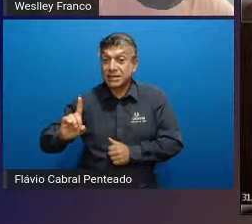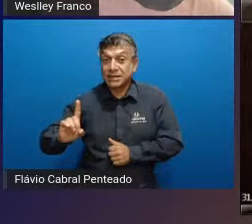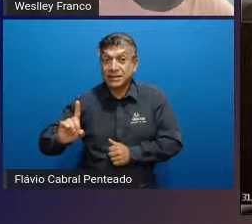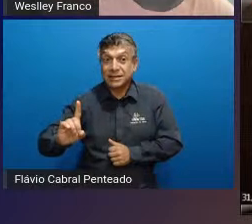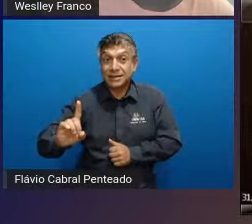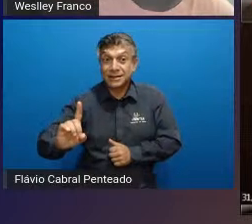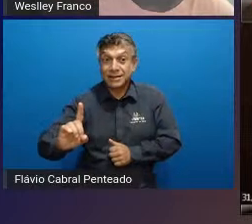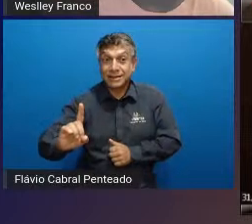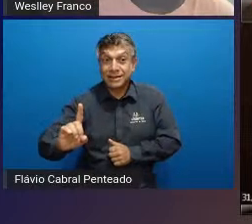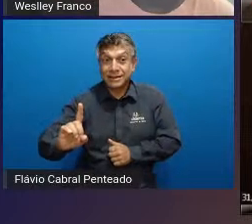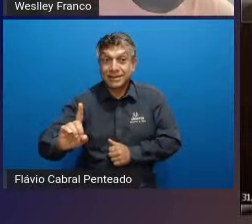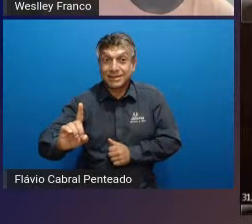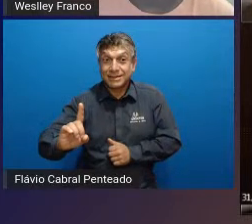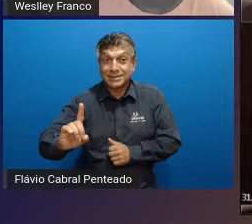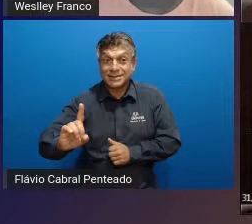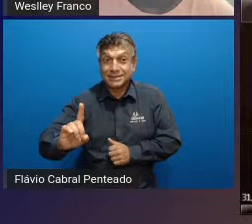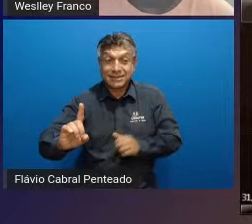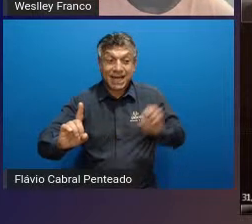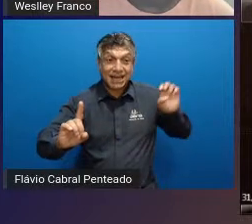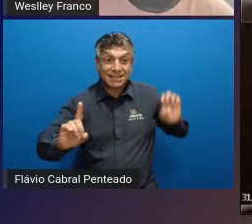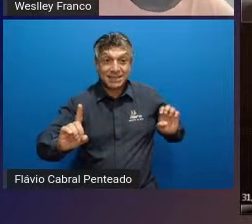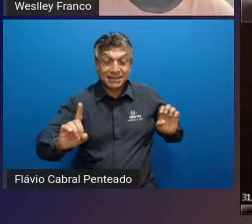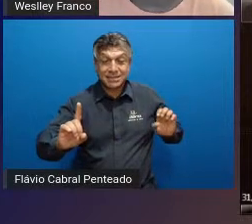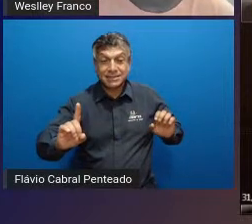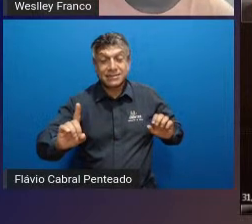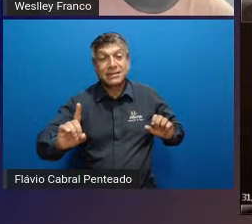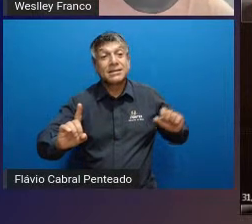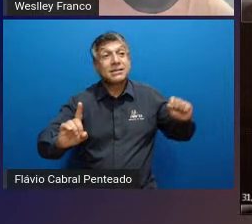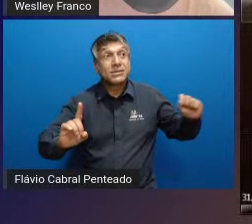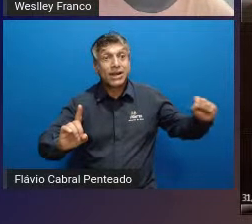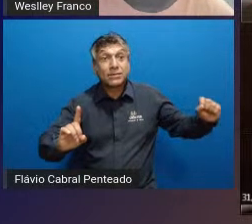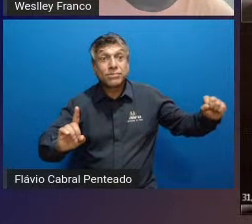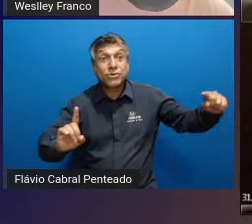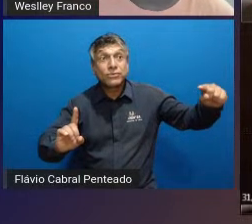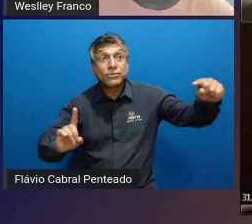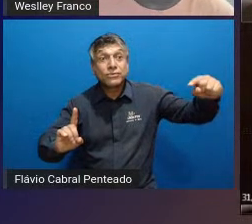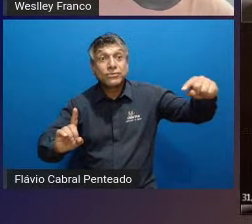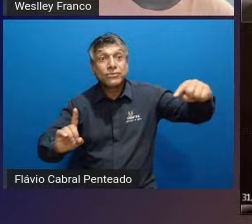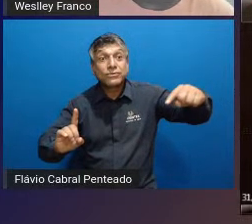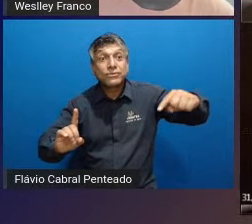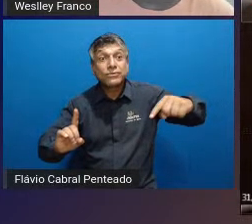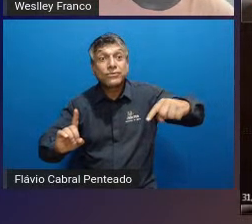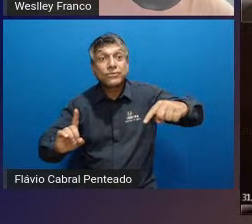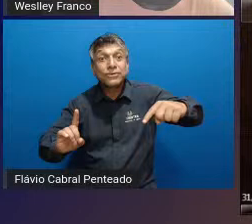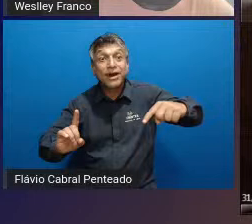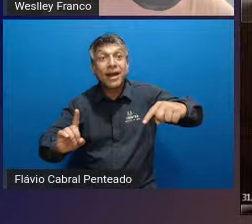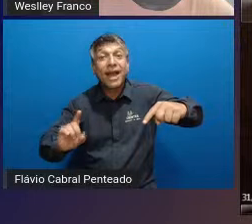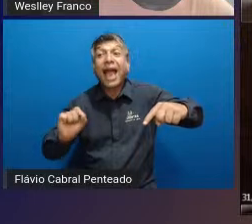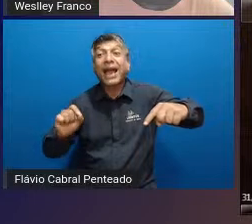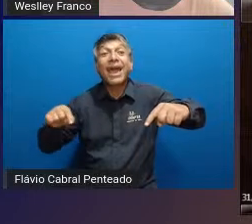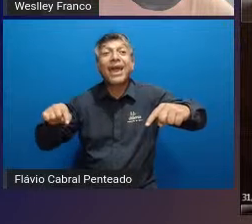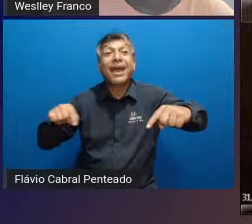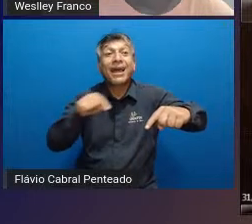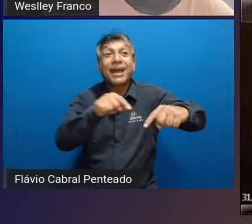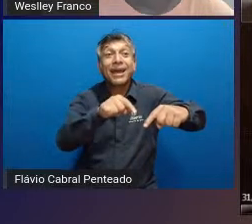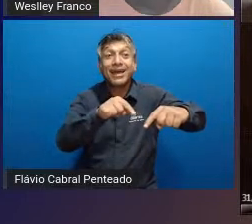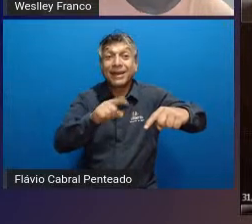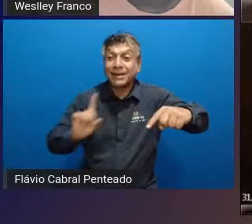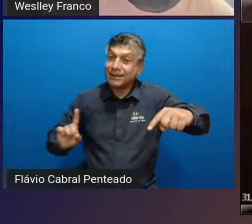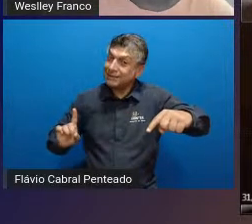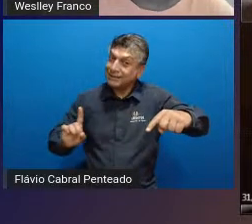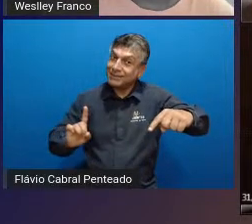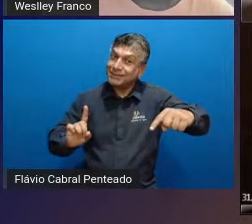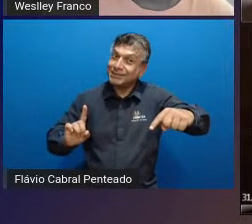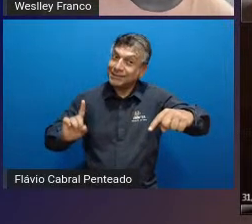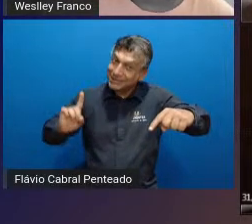por ponta direita da equipe adversária quem é que vai dar o bote quem é que vai dar o bote